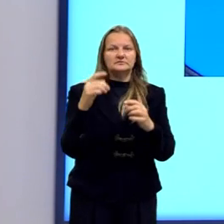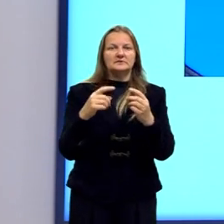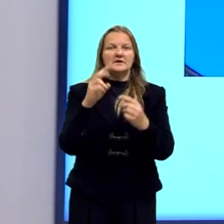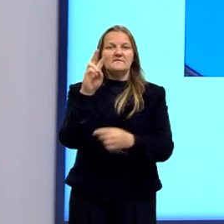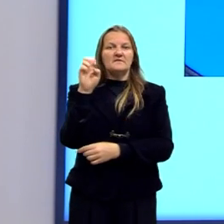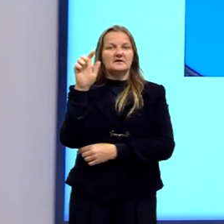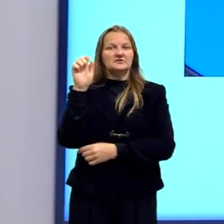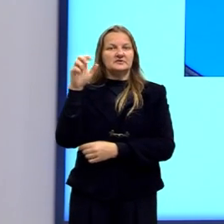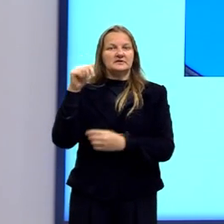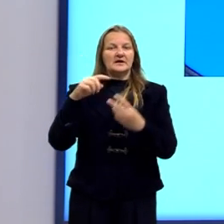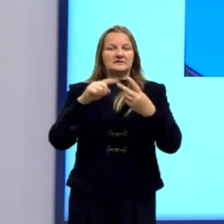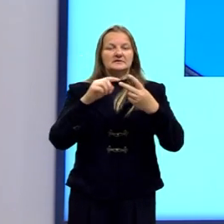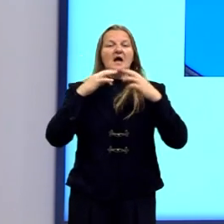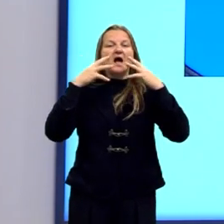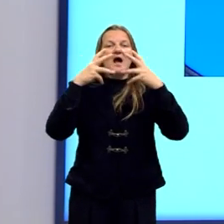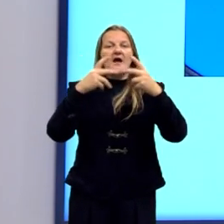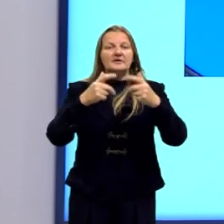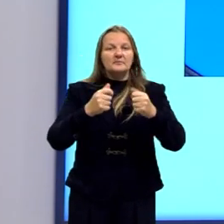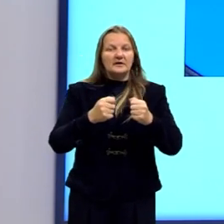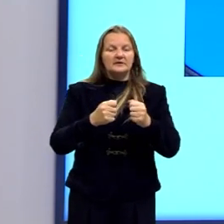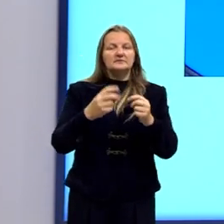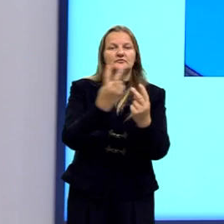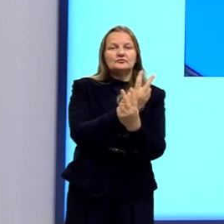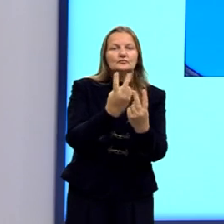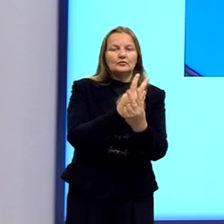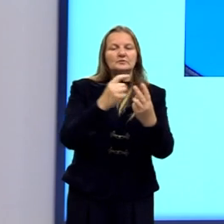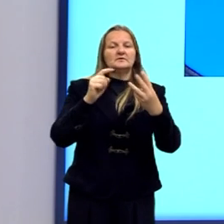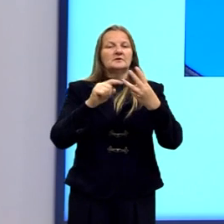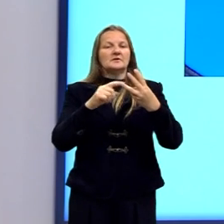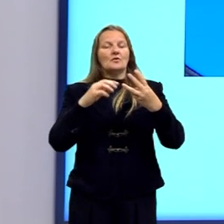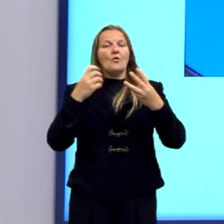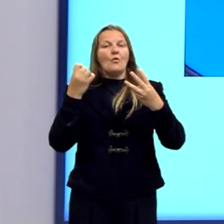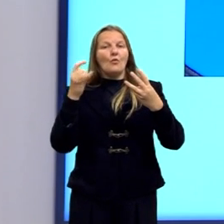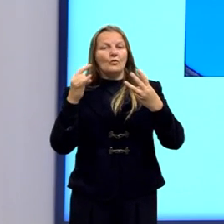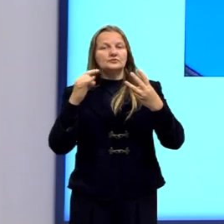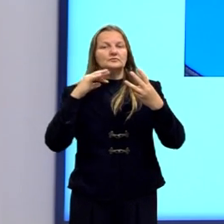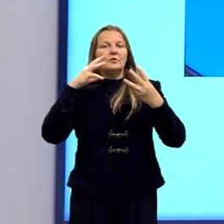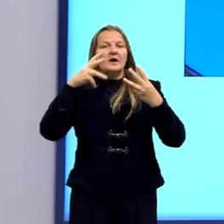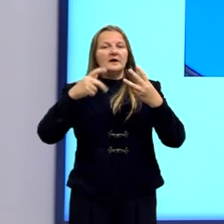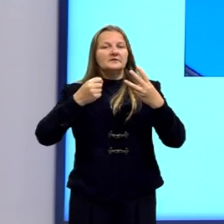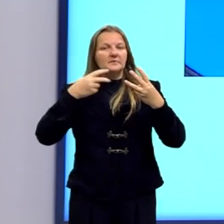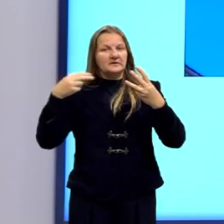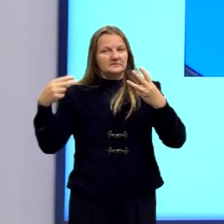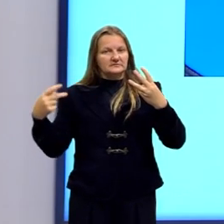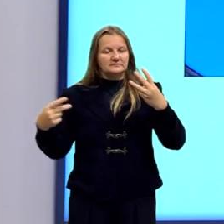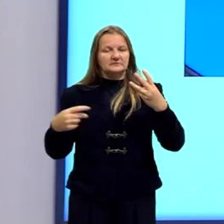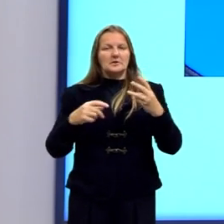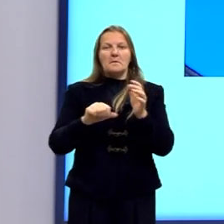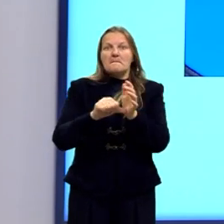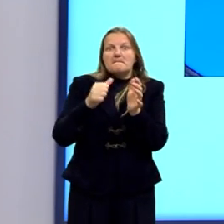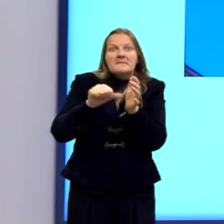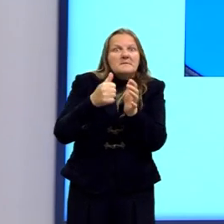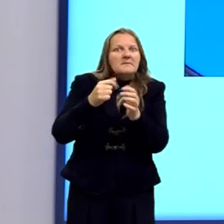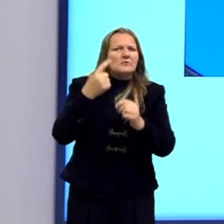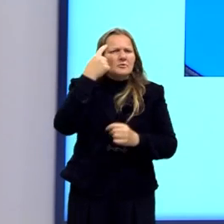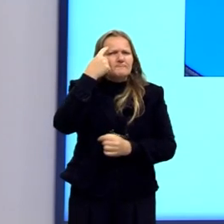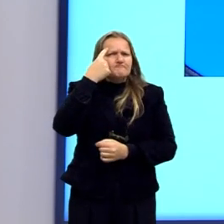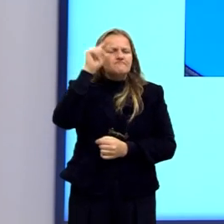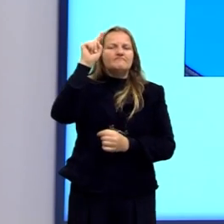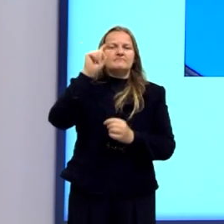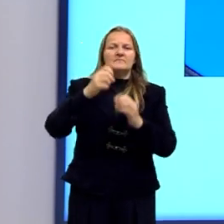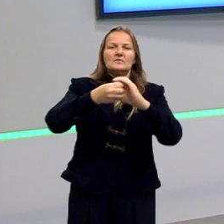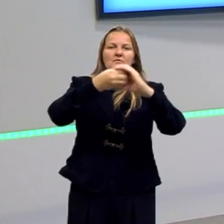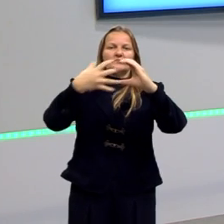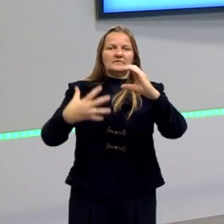animais e os animais. Então, ele foi o primeiro a classificar os seres vivos. Claro que em grandes grupos, assim, hoje nós vemos